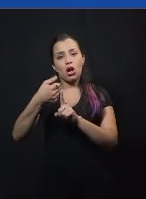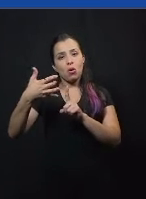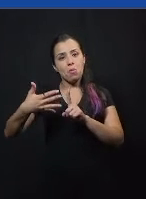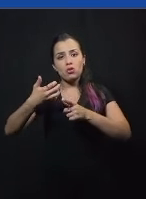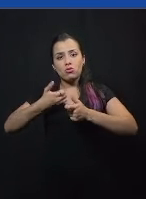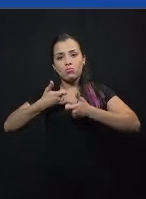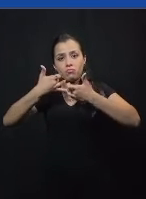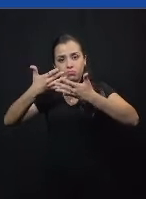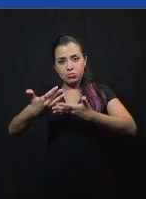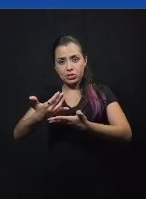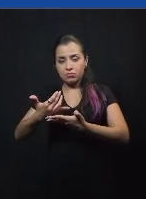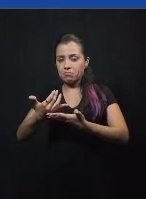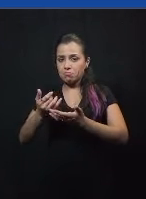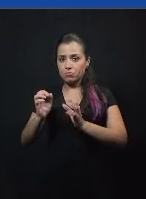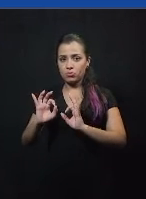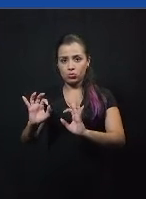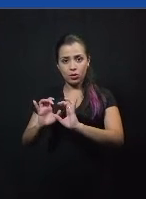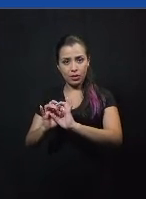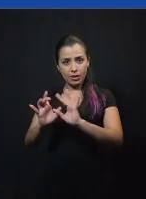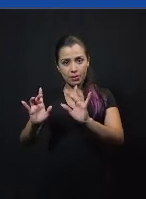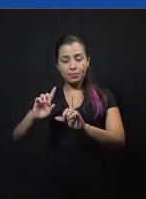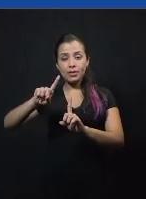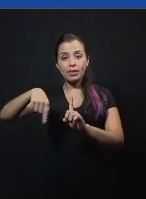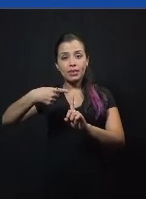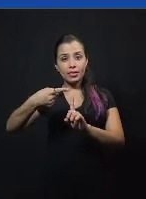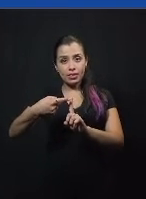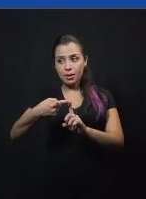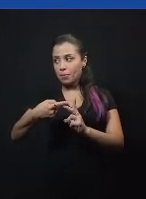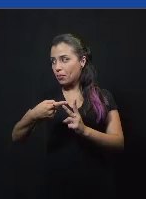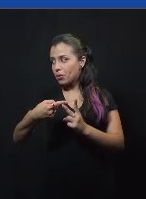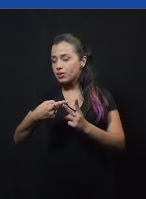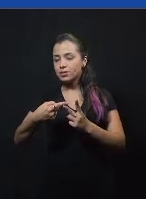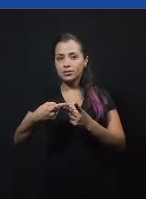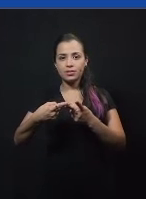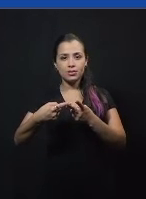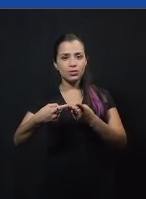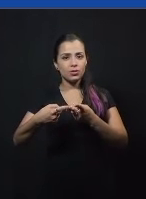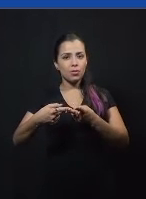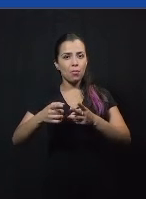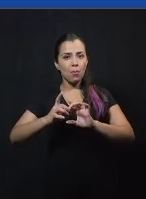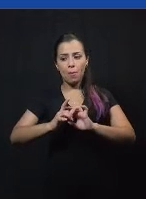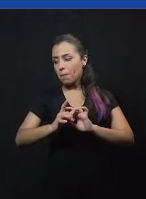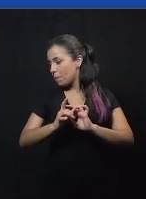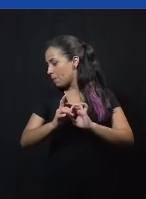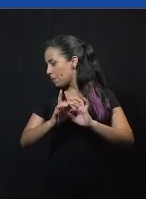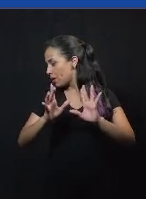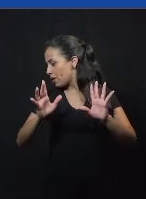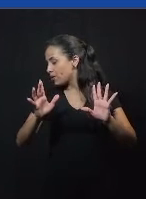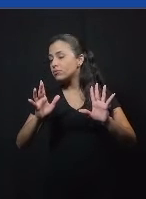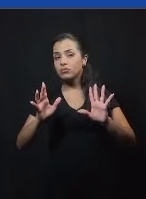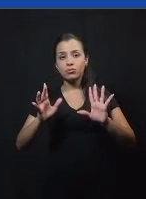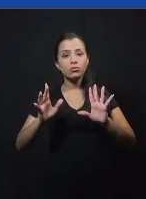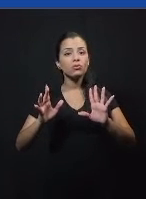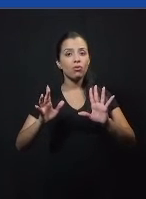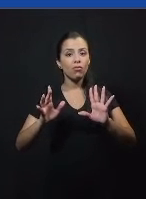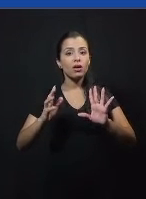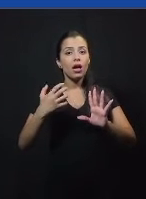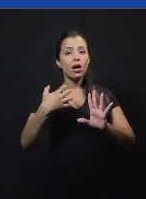Depois, eles vão ter um espaço para fazer a réplica. E depois, eles vão poder fazer o fechamento do argumento deles. Quem vai fazer